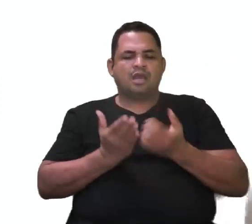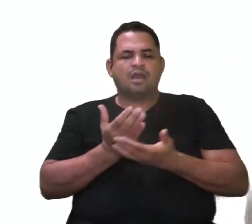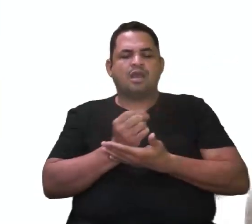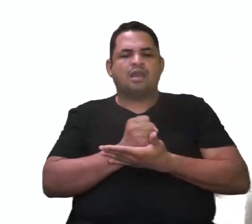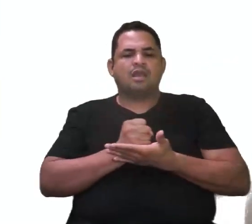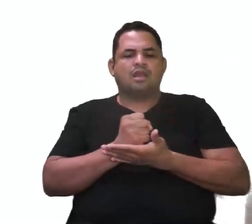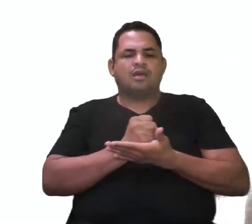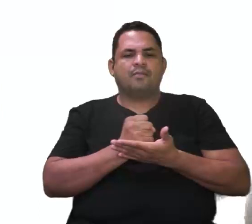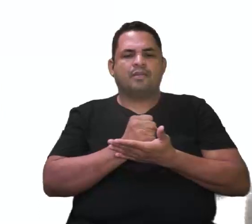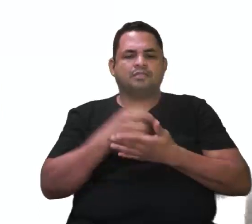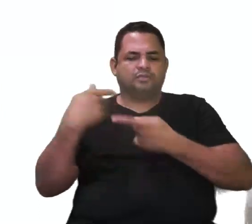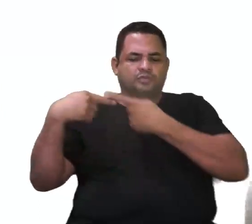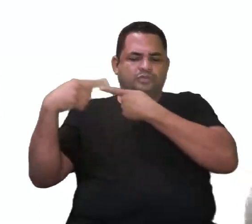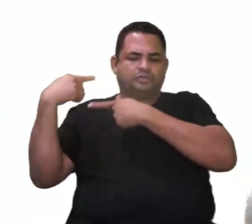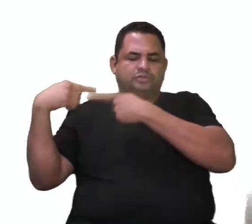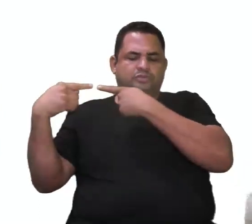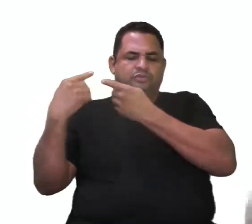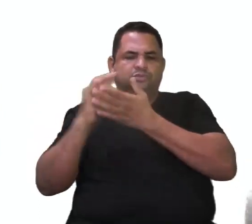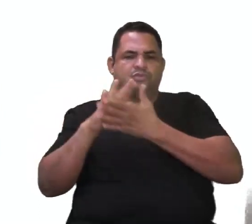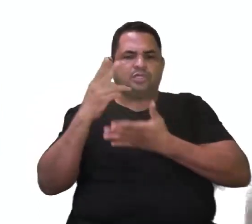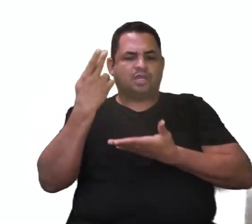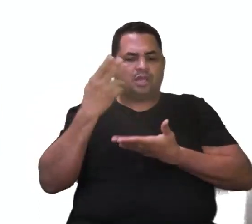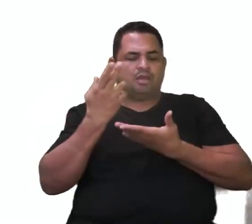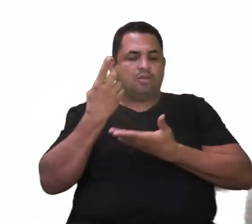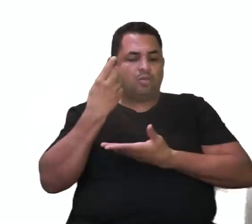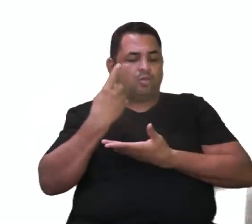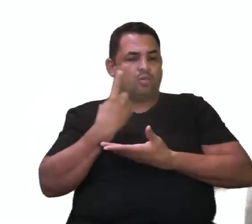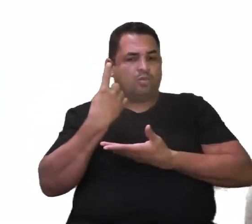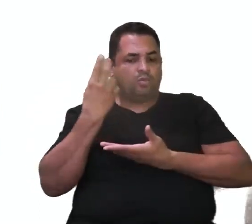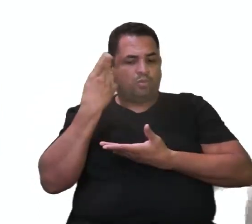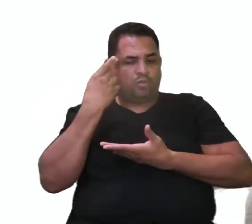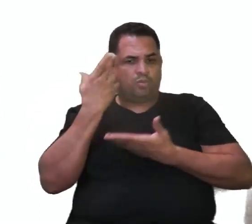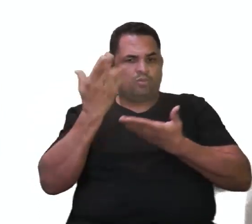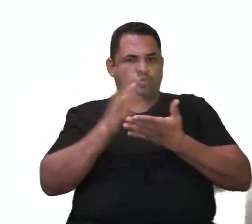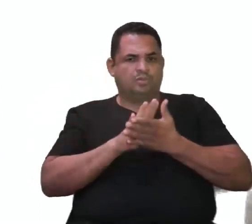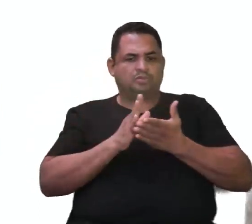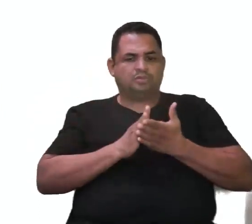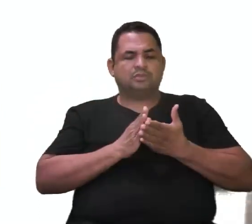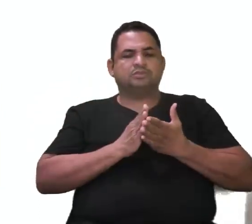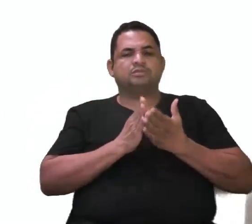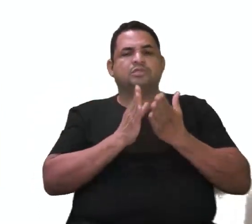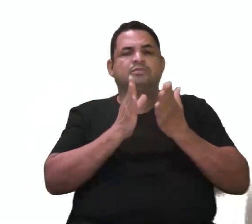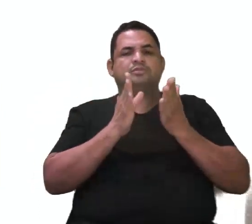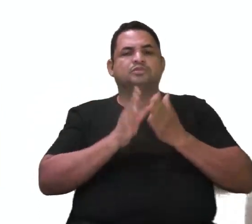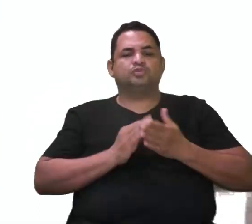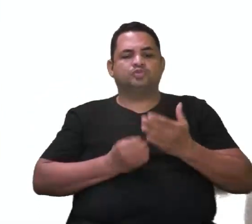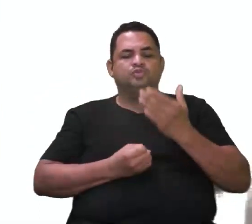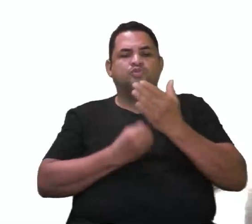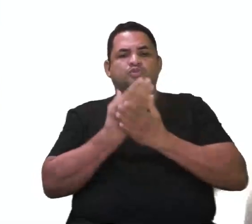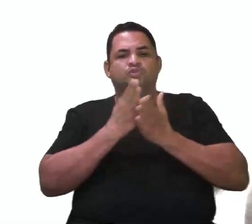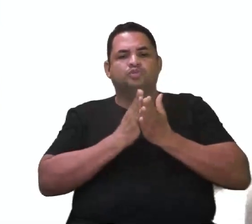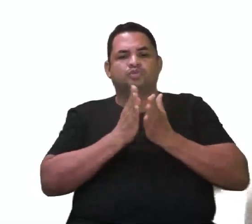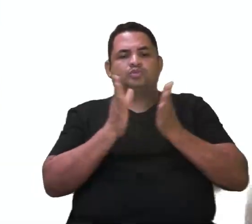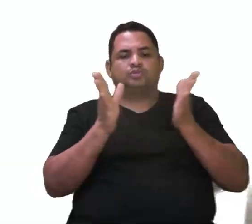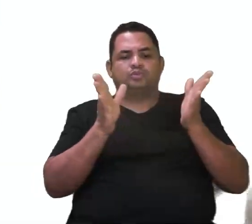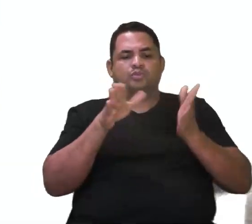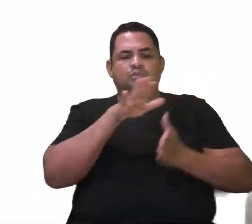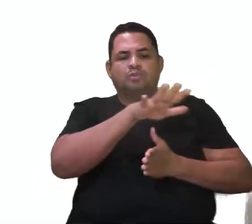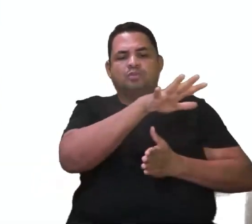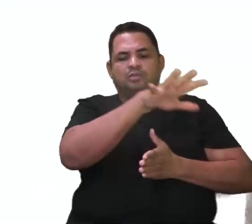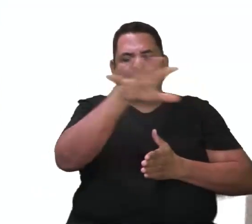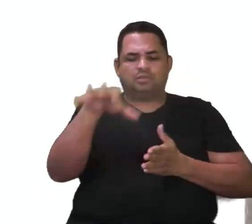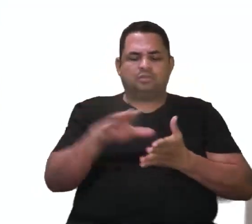comum. Um, desse ancestral comum irradiou-se. E esses organismos agora foram ocupando os ambientes